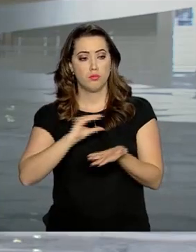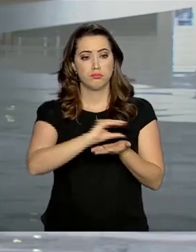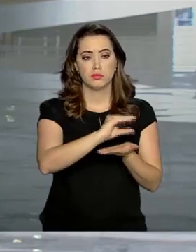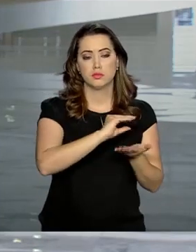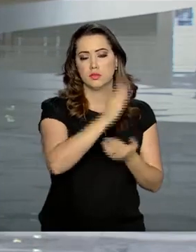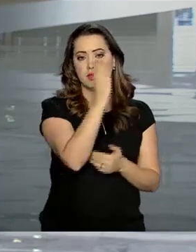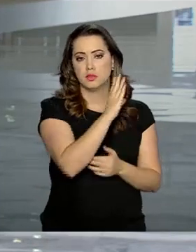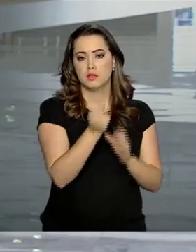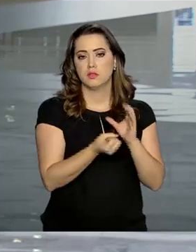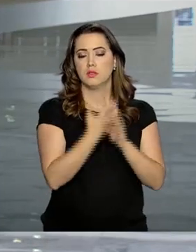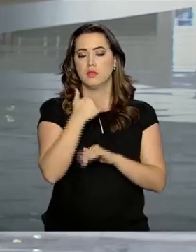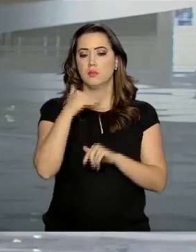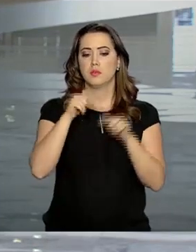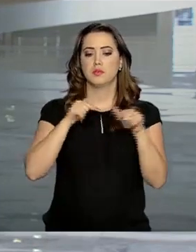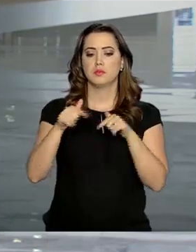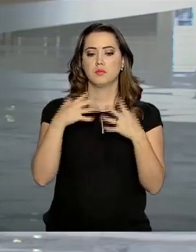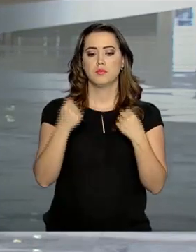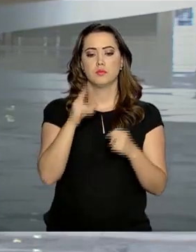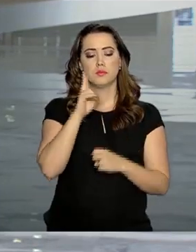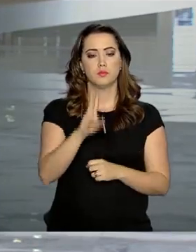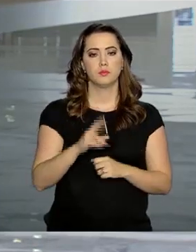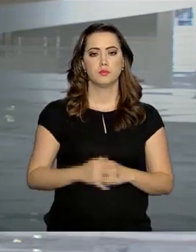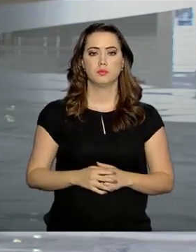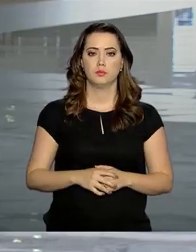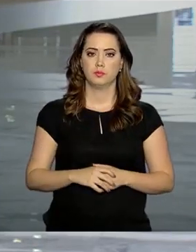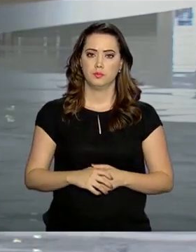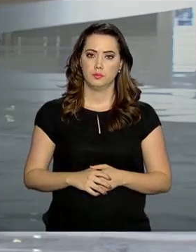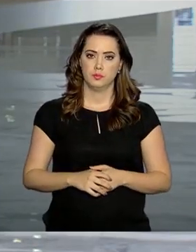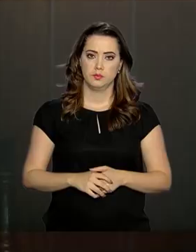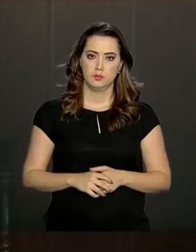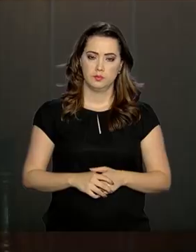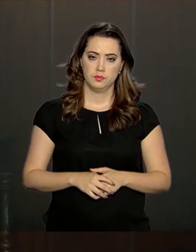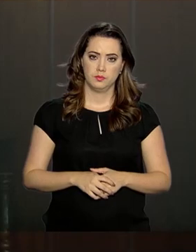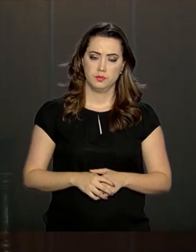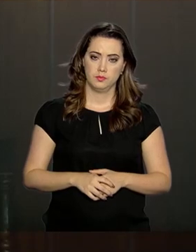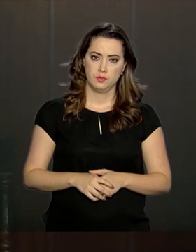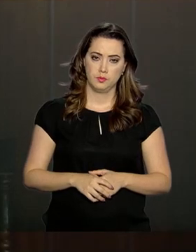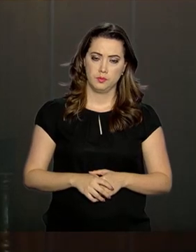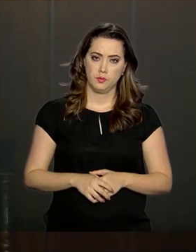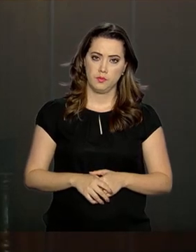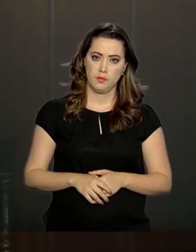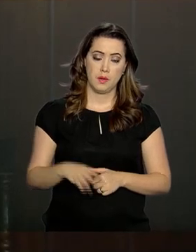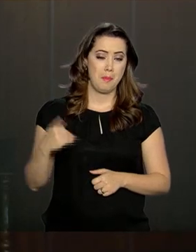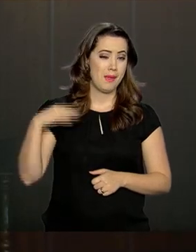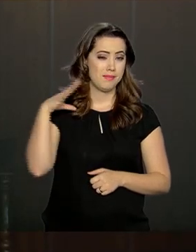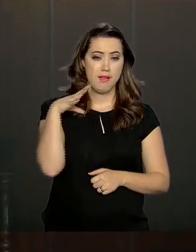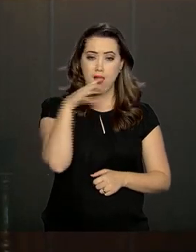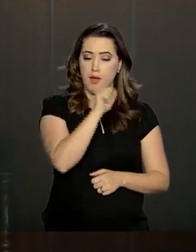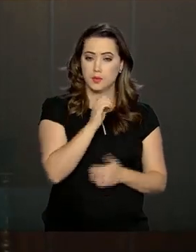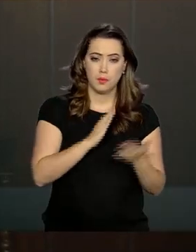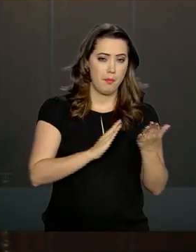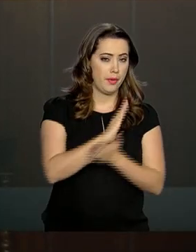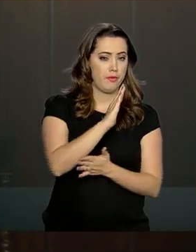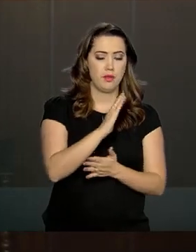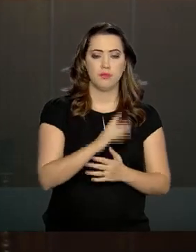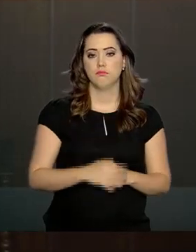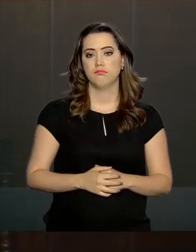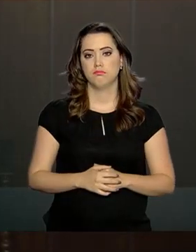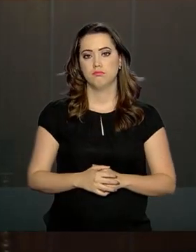e também gerar mais empregos. Veja o que ele disse. Quanto mais rápido aprovarmos,